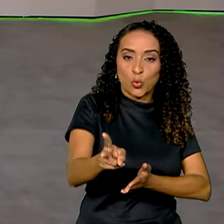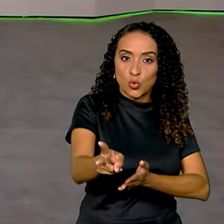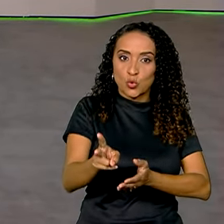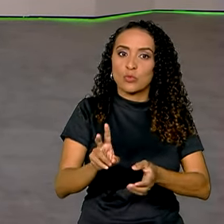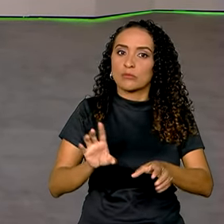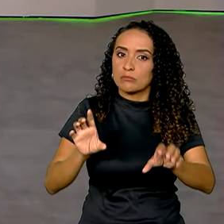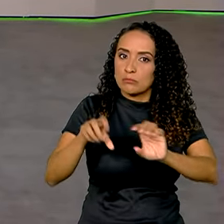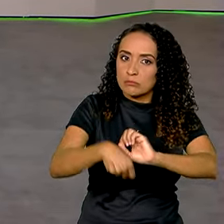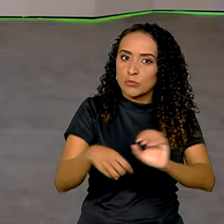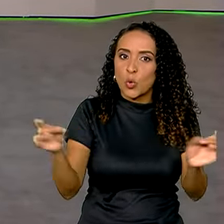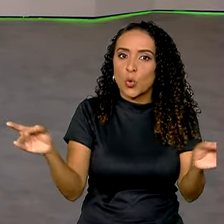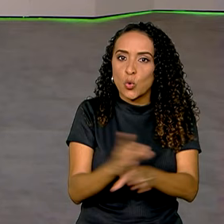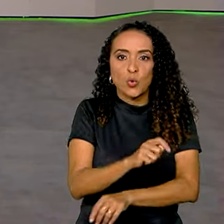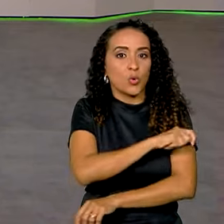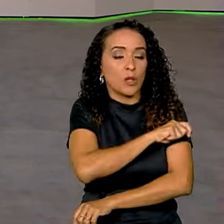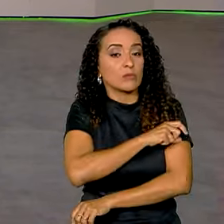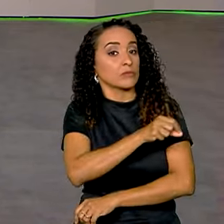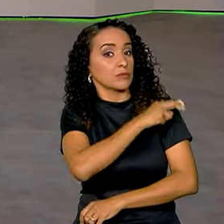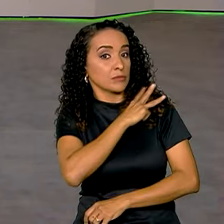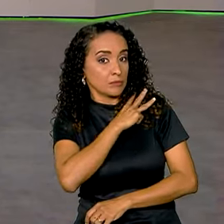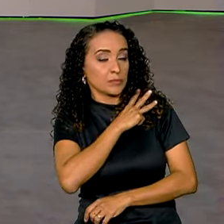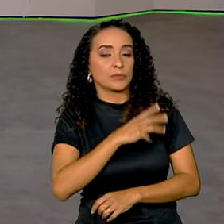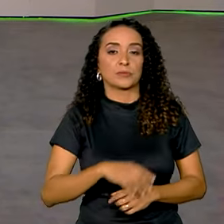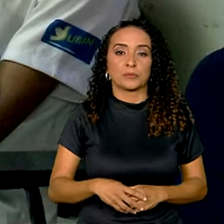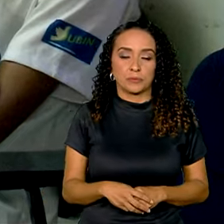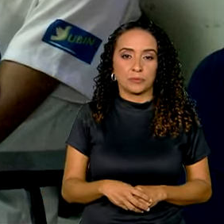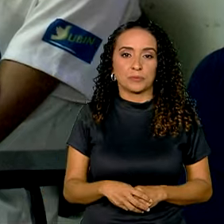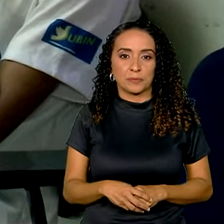conclusão do estudante no ensino médio.